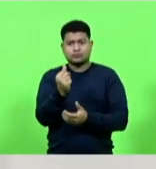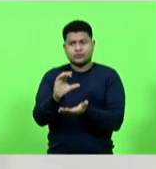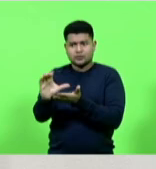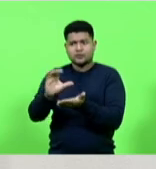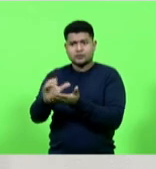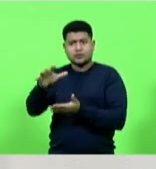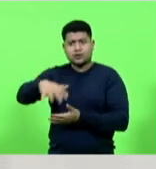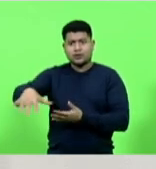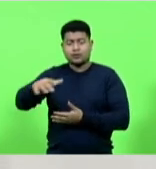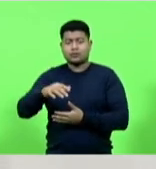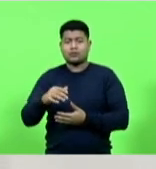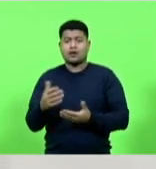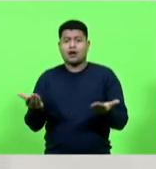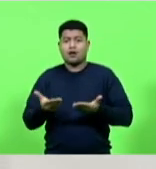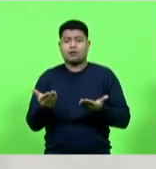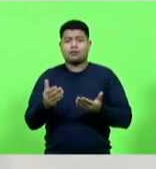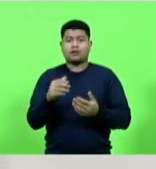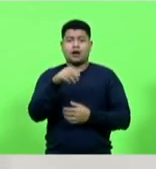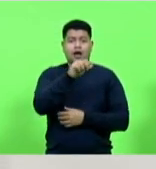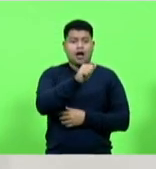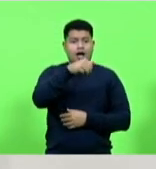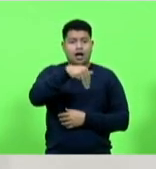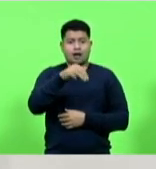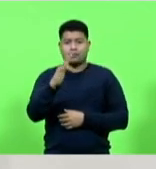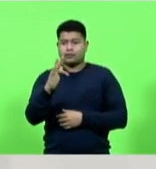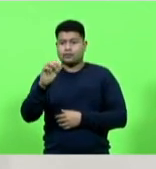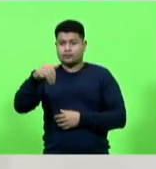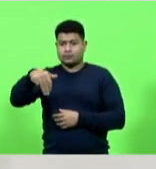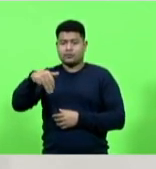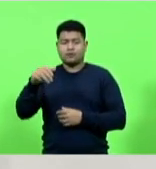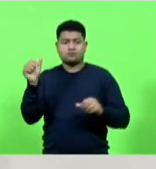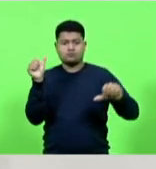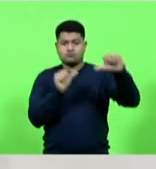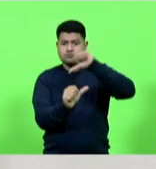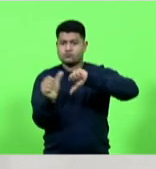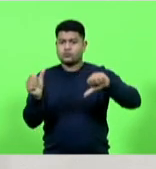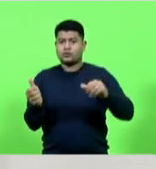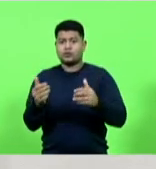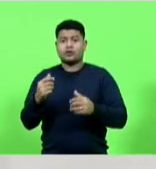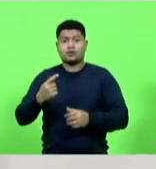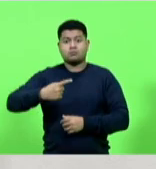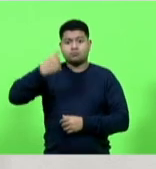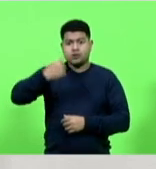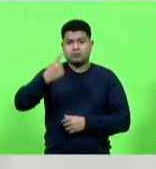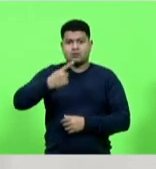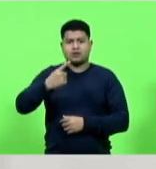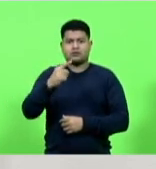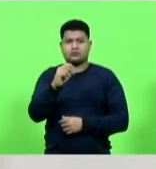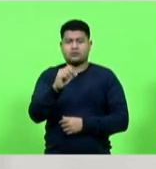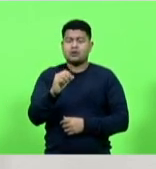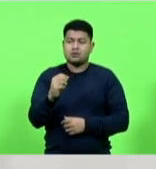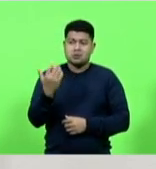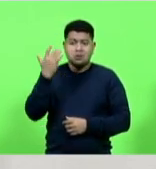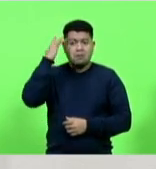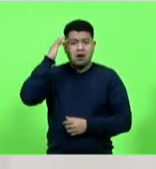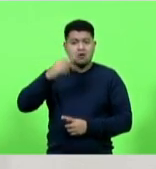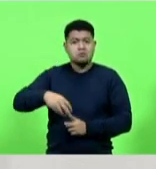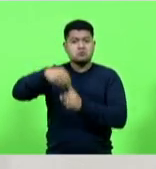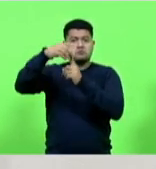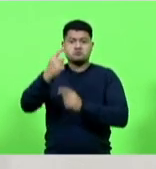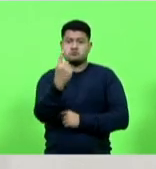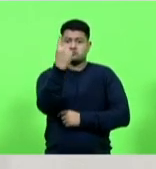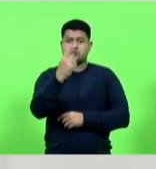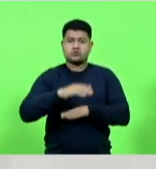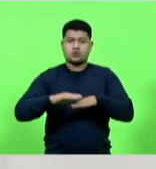deles é a migração AM e FM Santa Catarina deve ser o primeiro e único estado do Brasil que terá 100% das